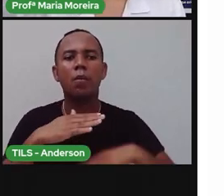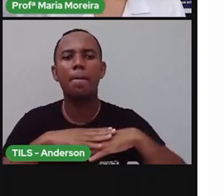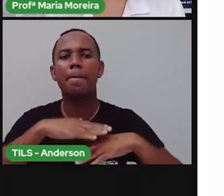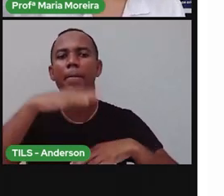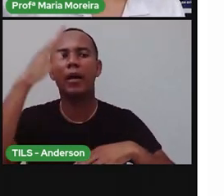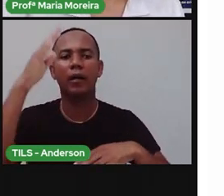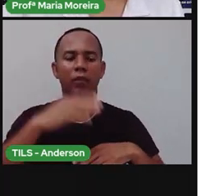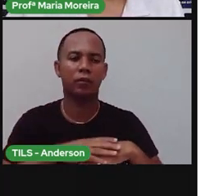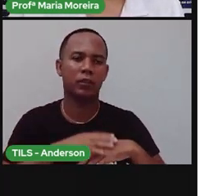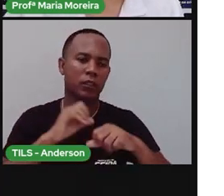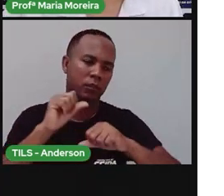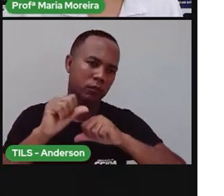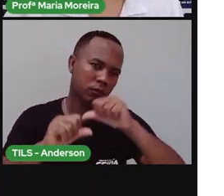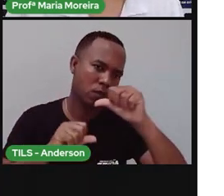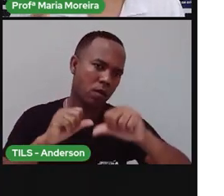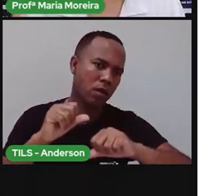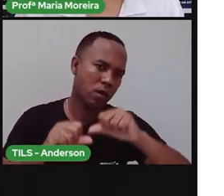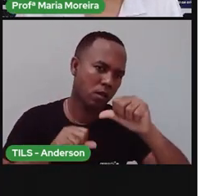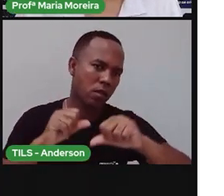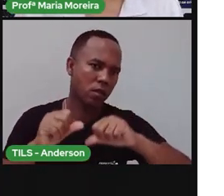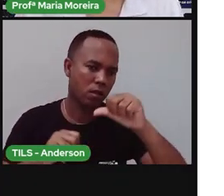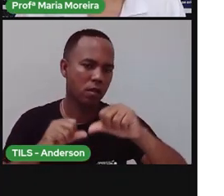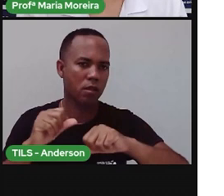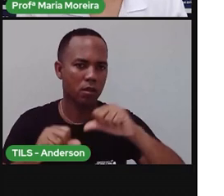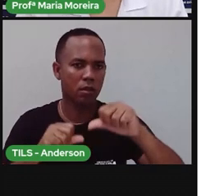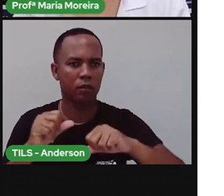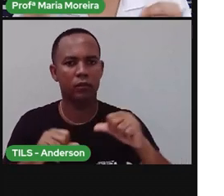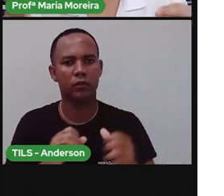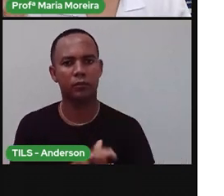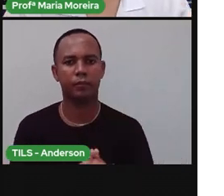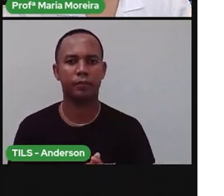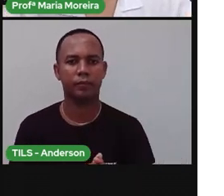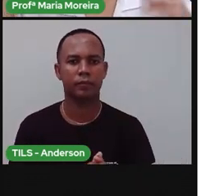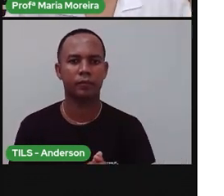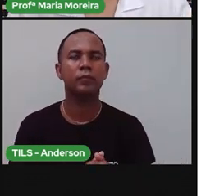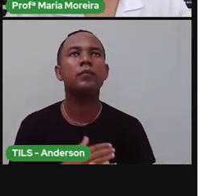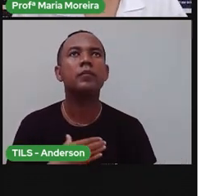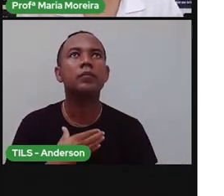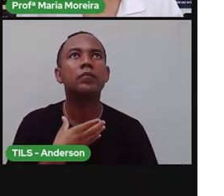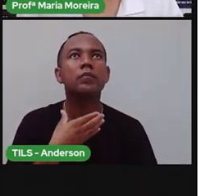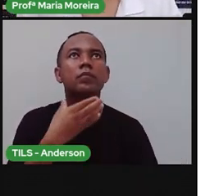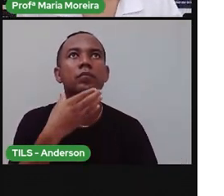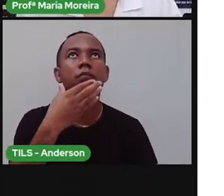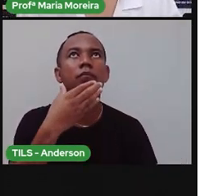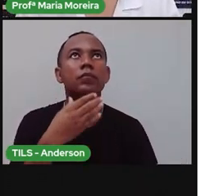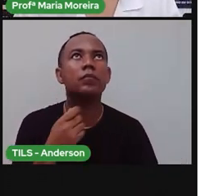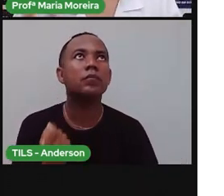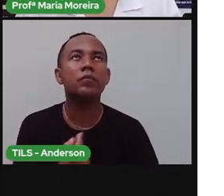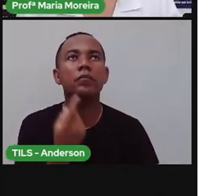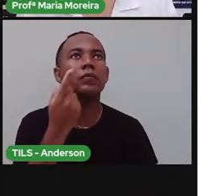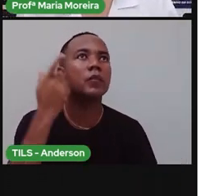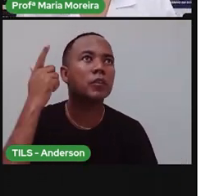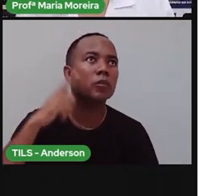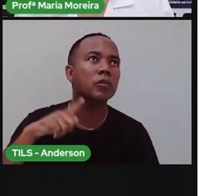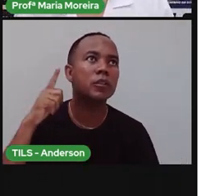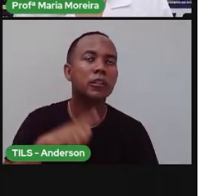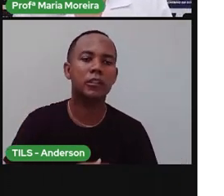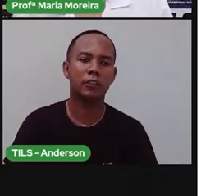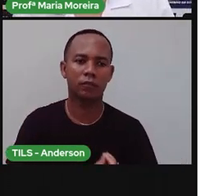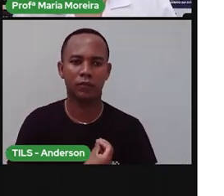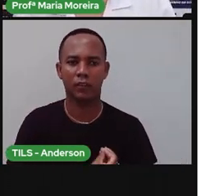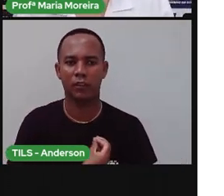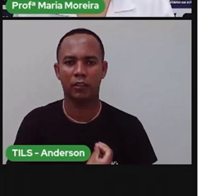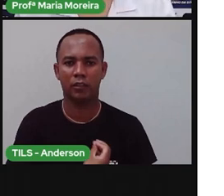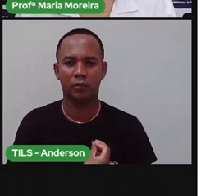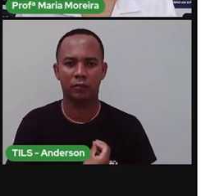passava para o outro, que tinha um pescoço maior. E assim, as girafas que tinham pescoços maiores, Conseguiram sobreviver. E